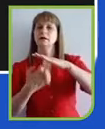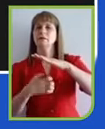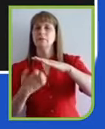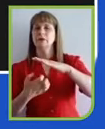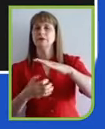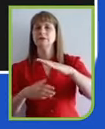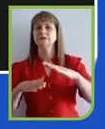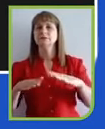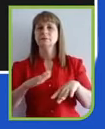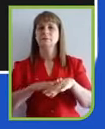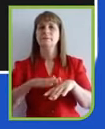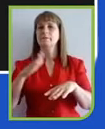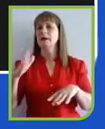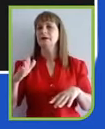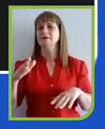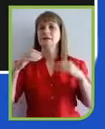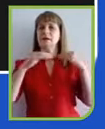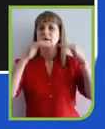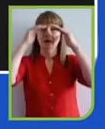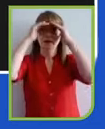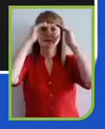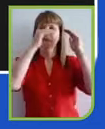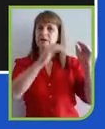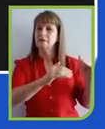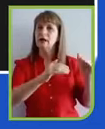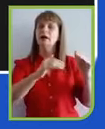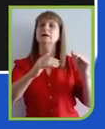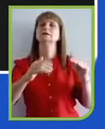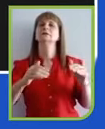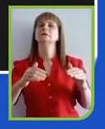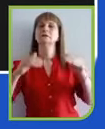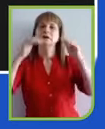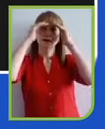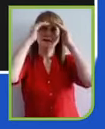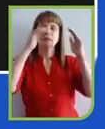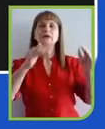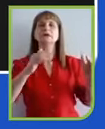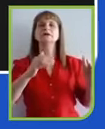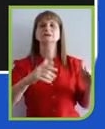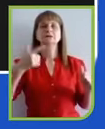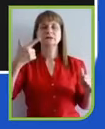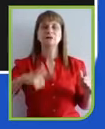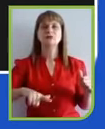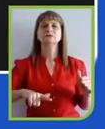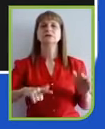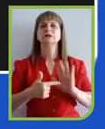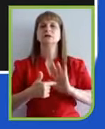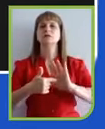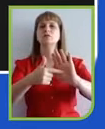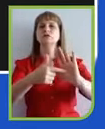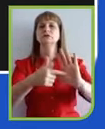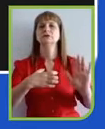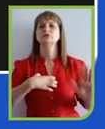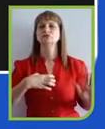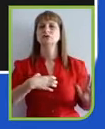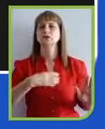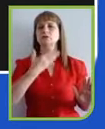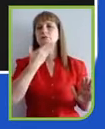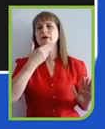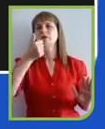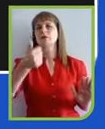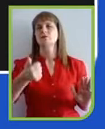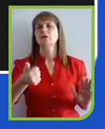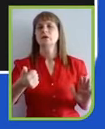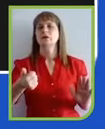Portanto, empresas que conseguiram desenvolver uma imagem melhor, uma reputação melhor a partir